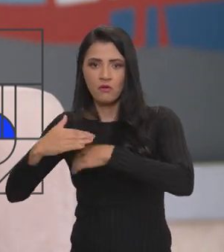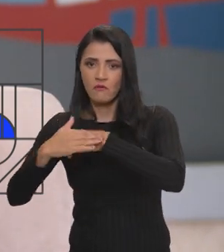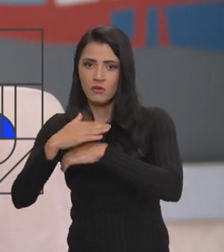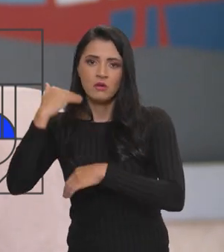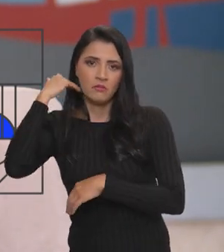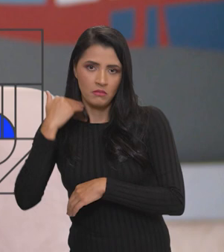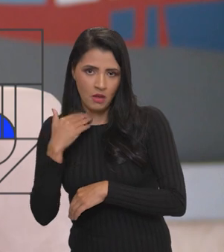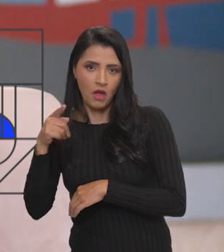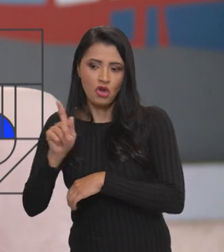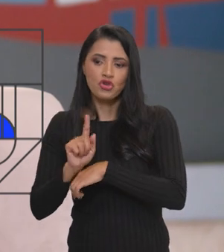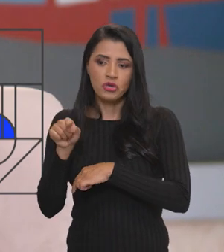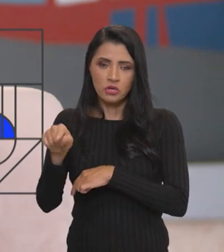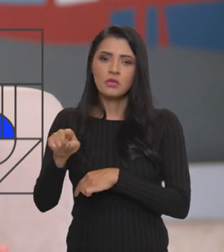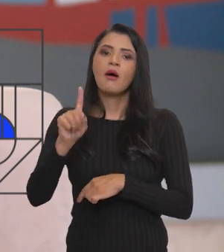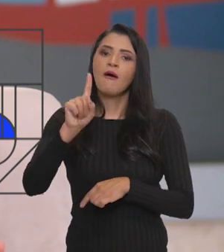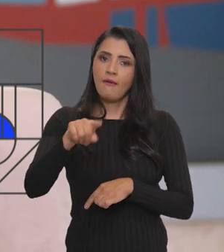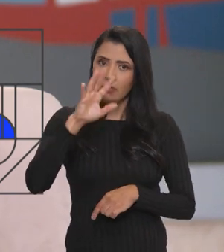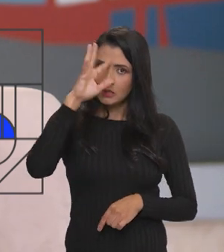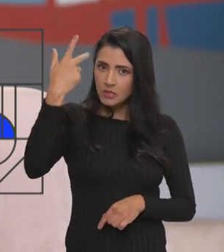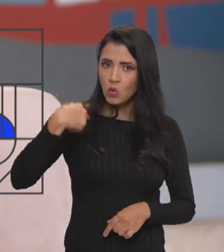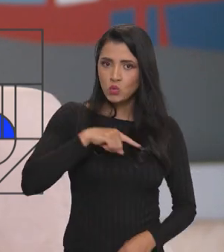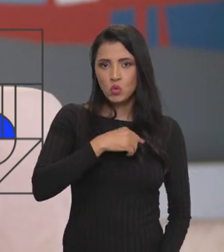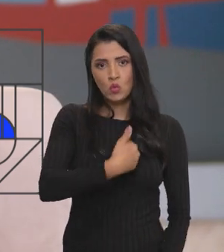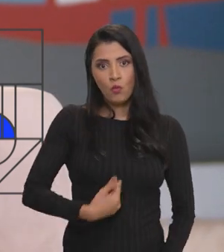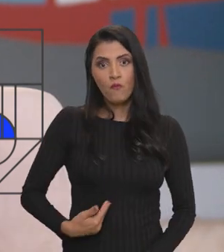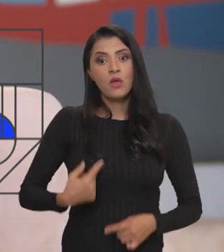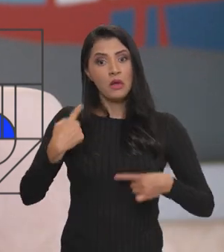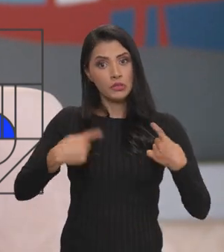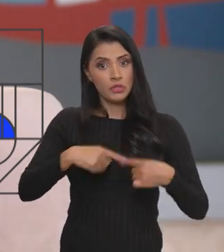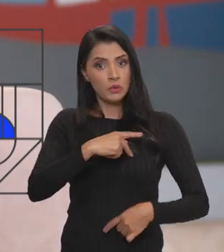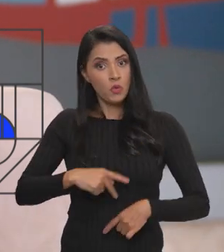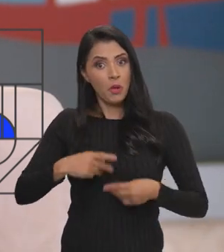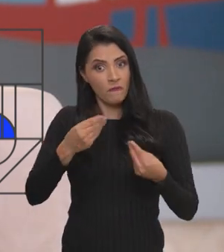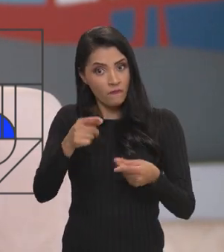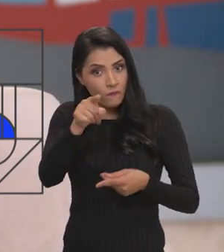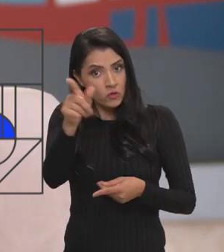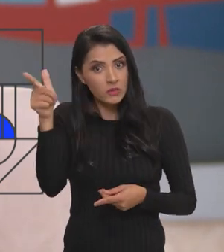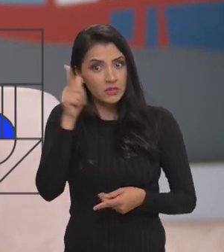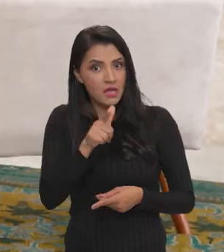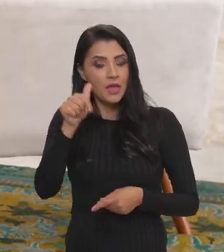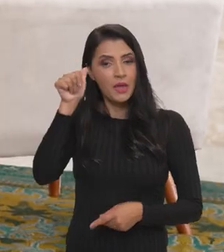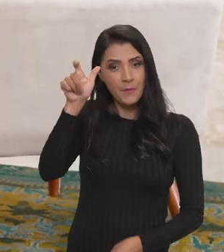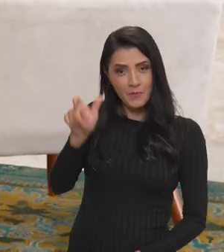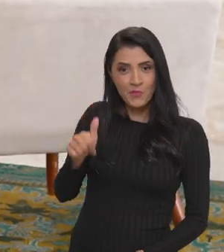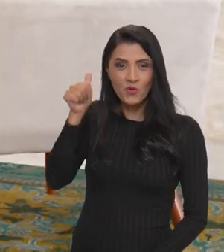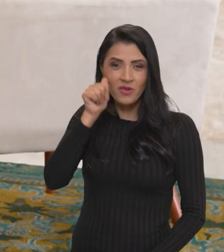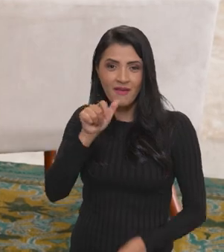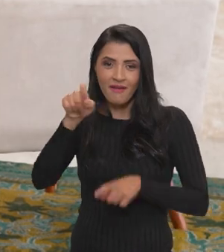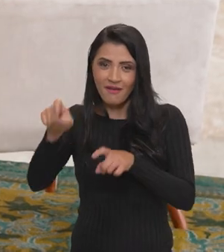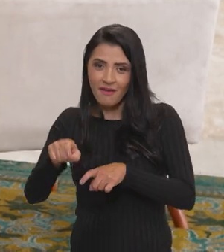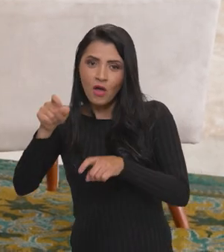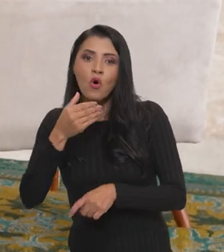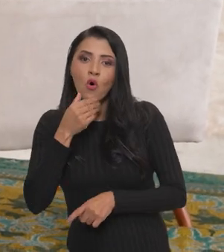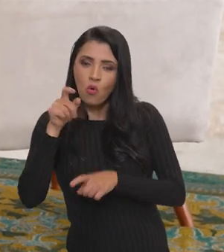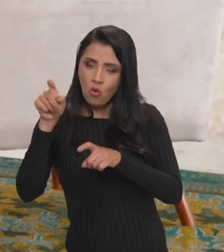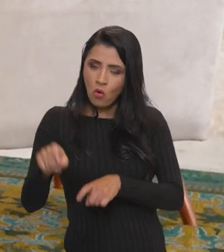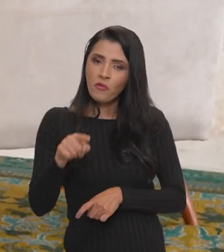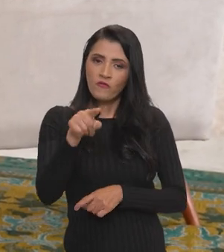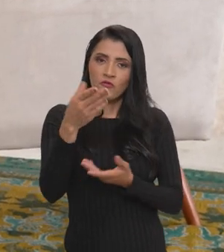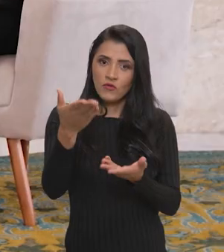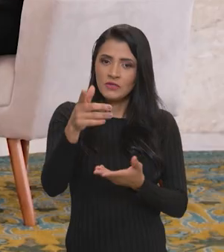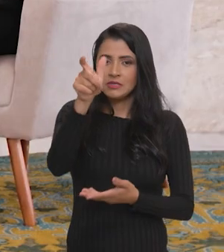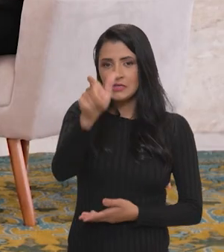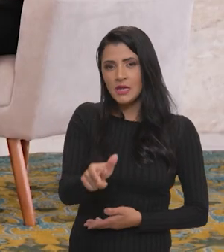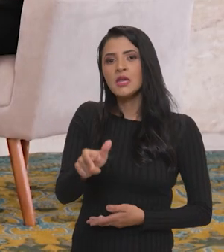dificultando, porque é uma decisão do nosso governo que as políticas públicas têm que chegar para você, para você mulher agricultora, para você homem